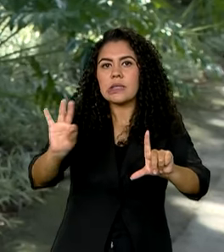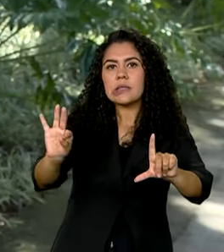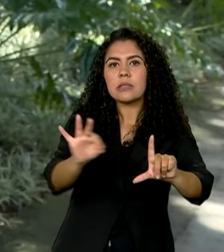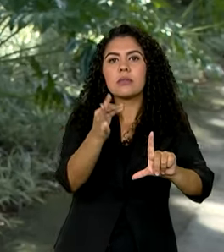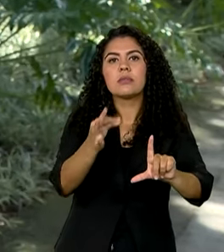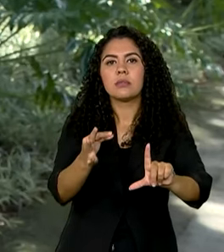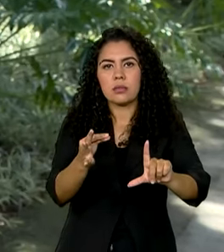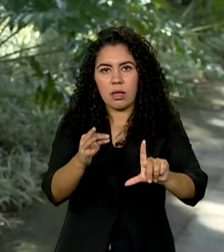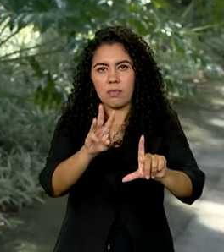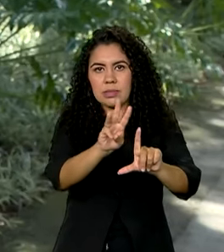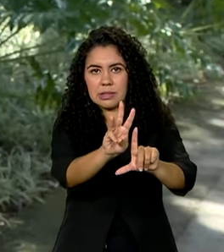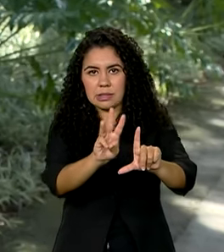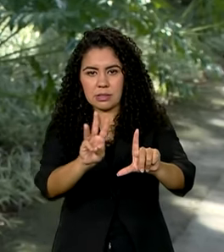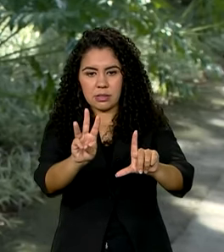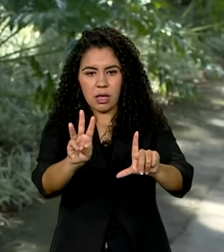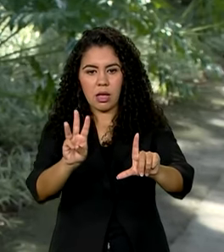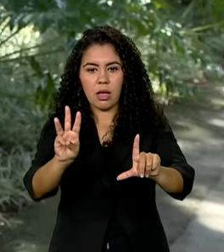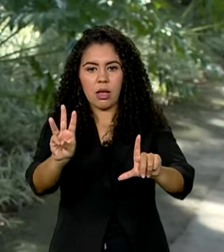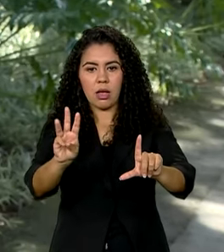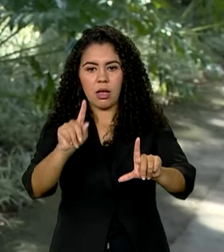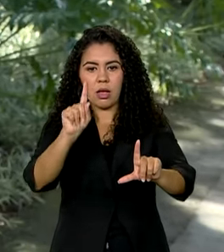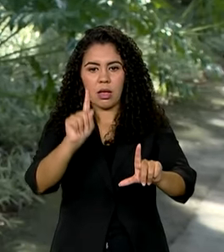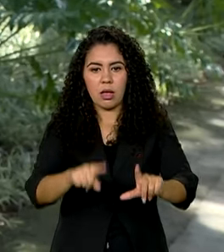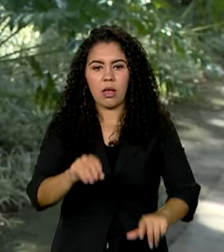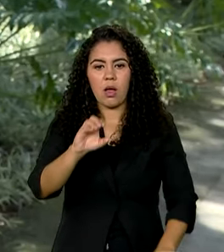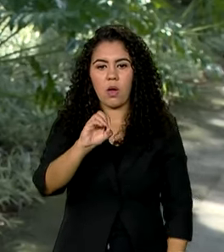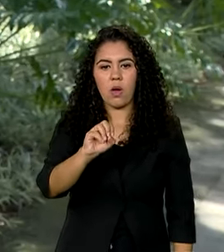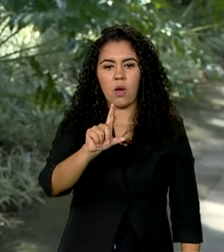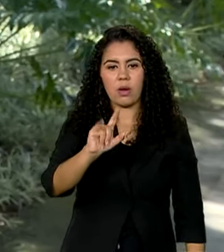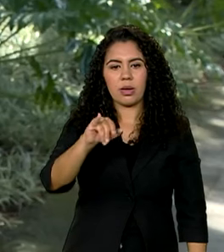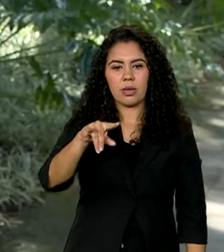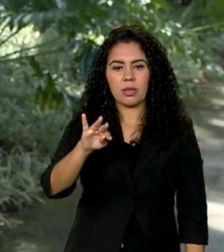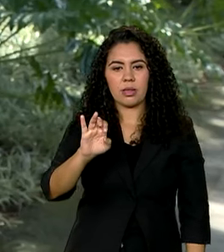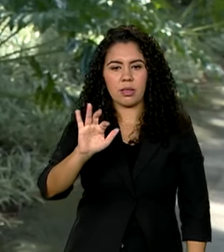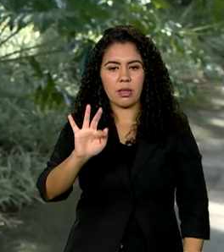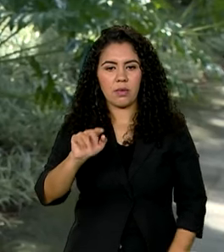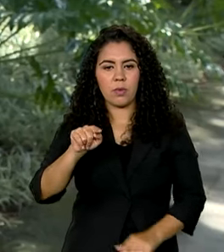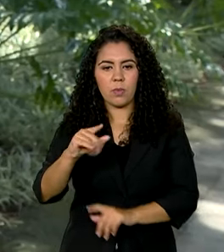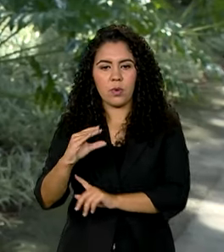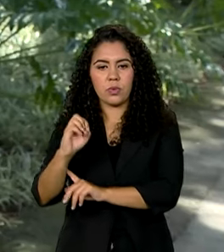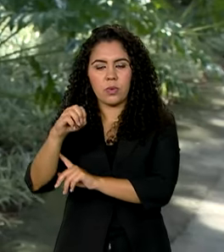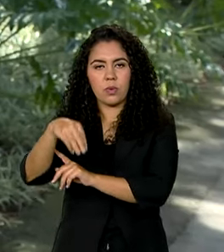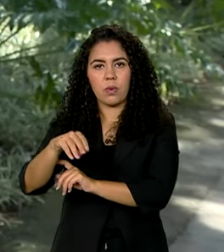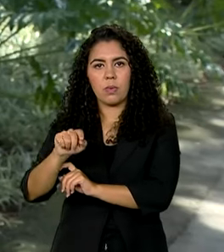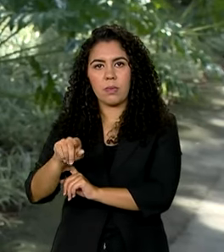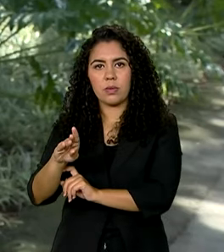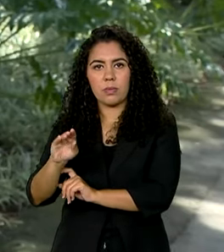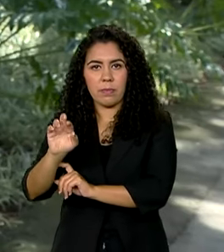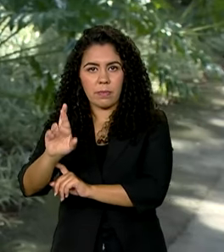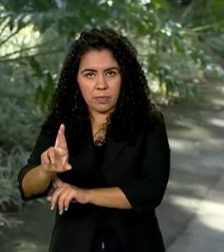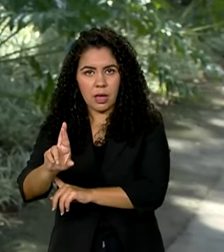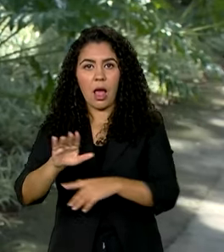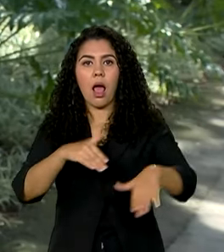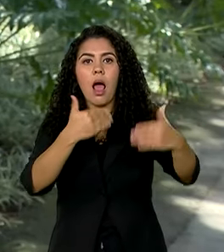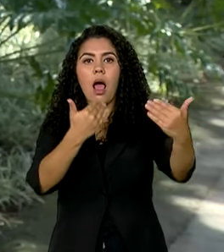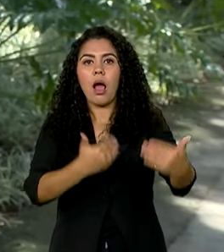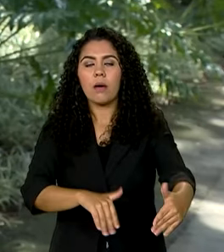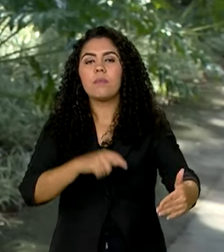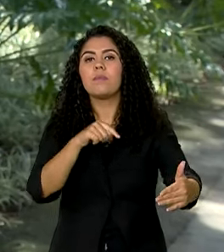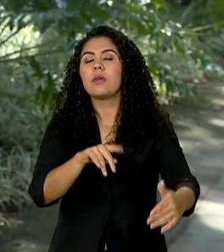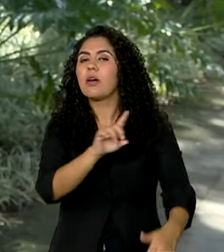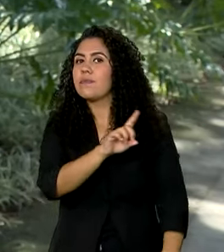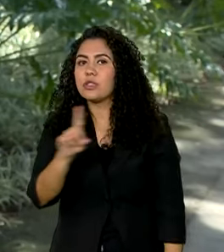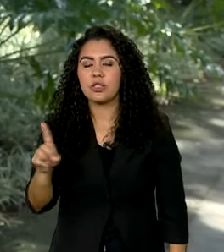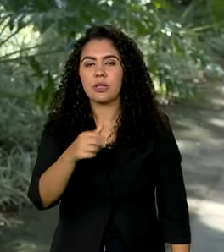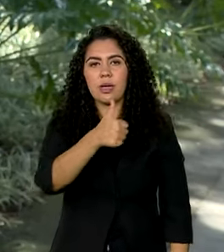site da Olimpíada. O site oficial é o olitef.com.br. As provas serão aplicadas do dia